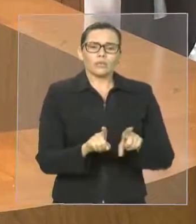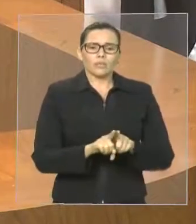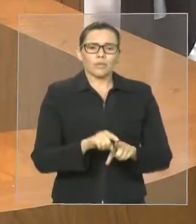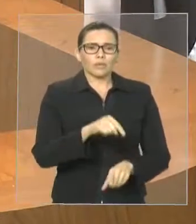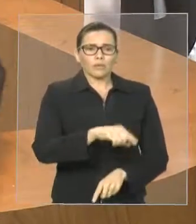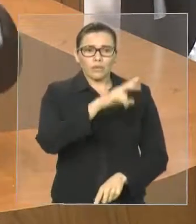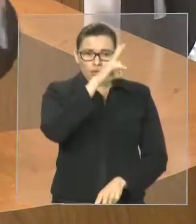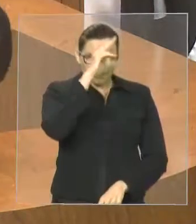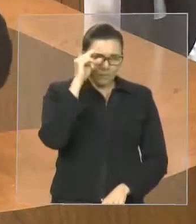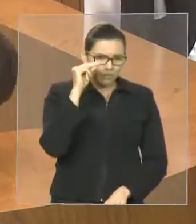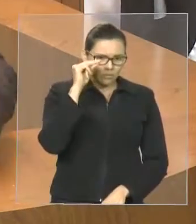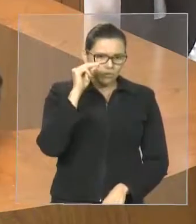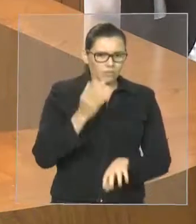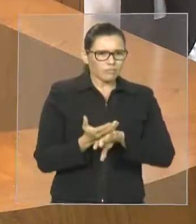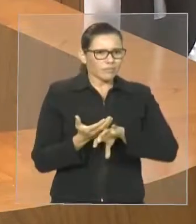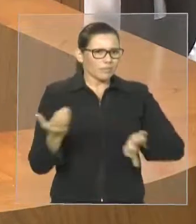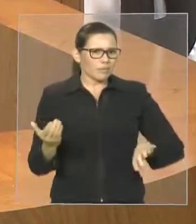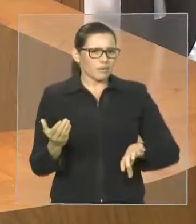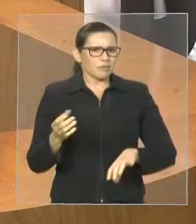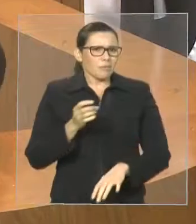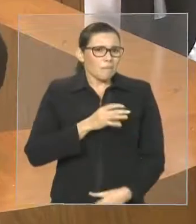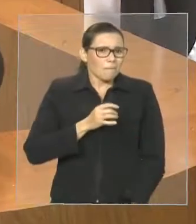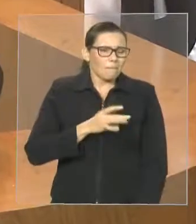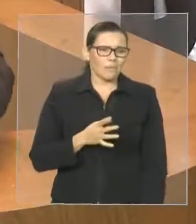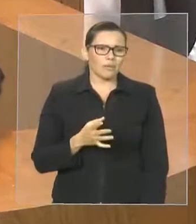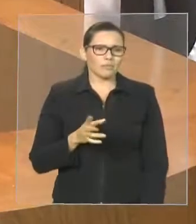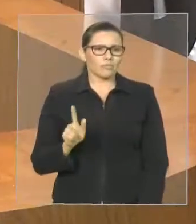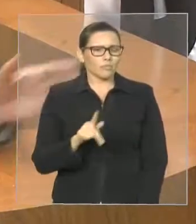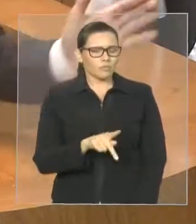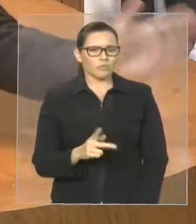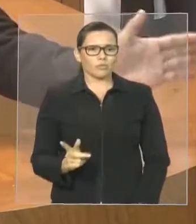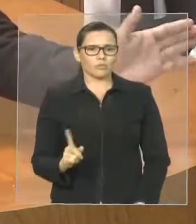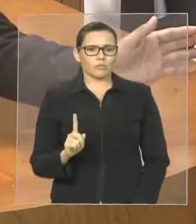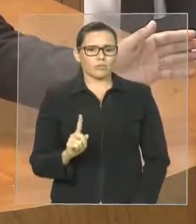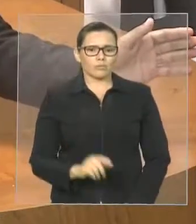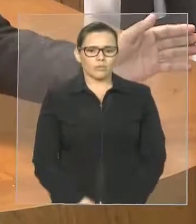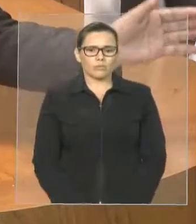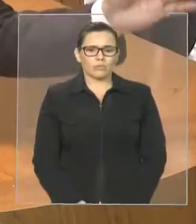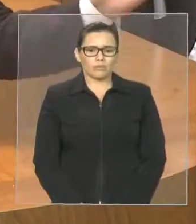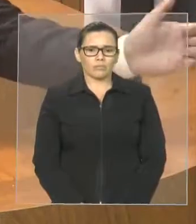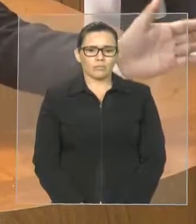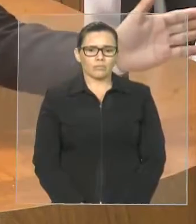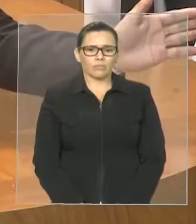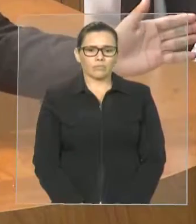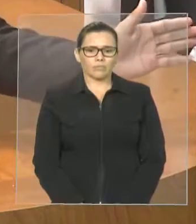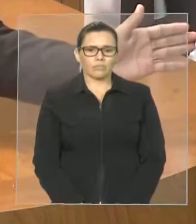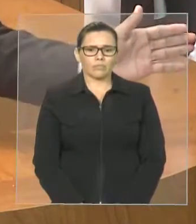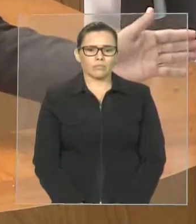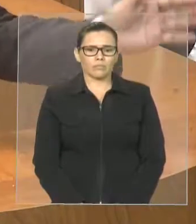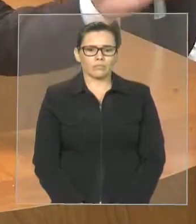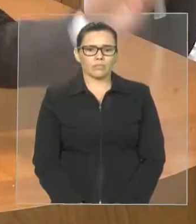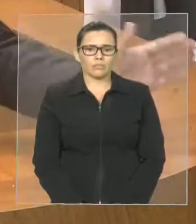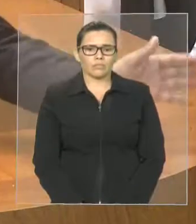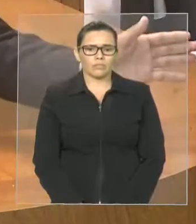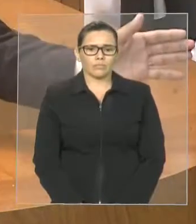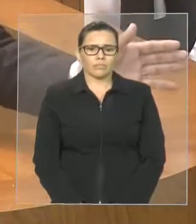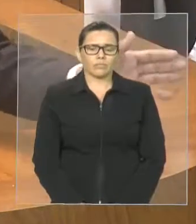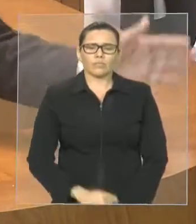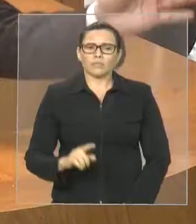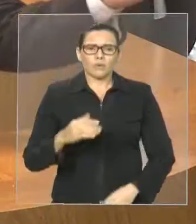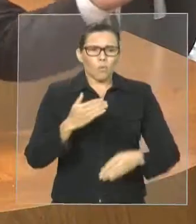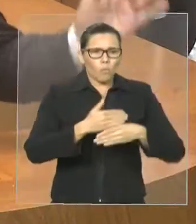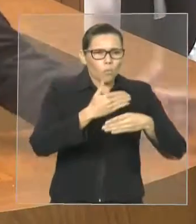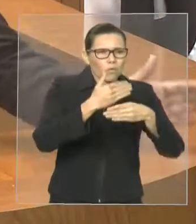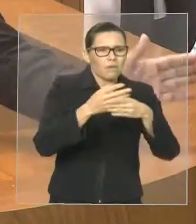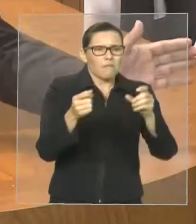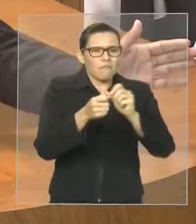Prefeitura de São Luís. Com medo de professores. Com medo de professores. Se isolou. Colocando barricada. Não tem diálogo.